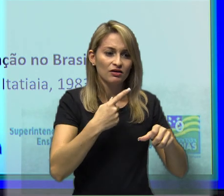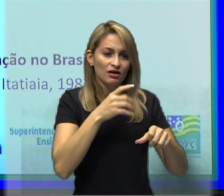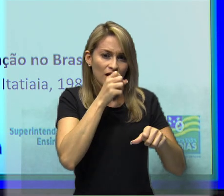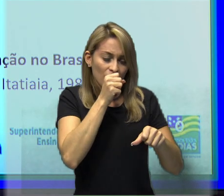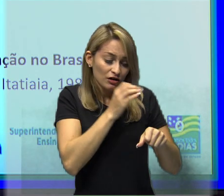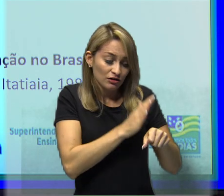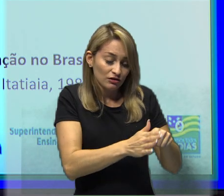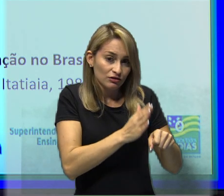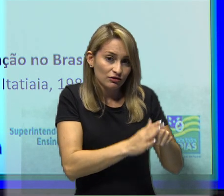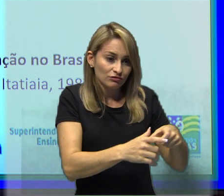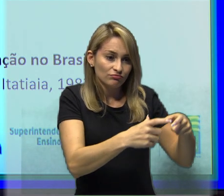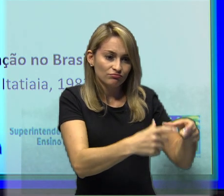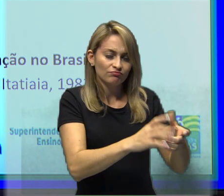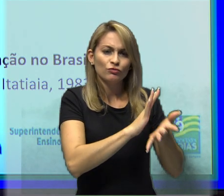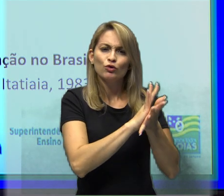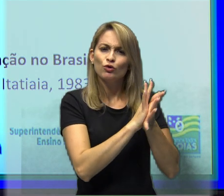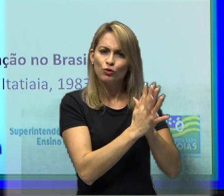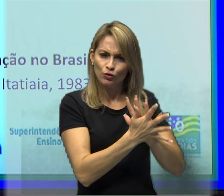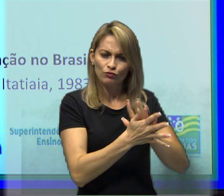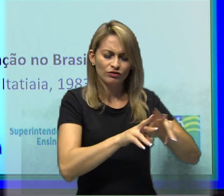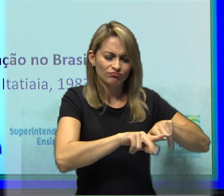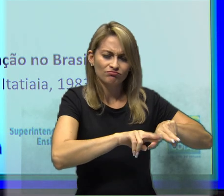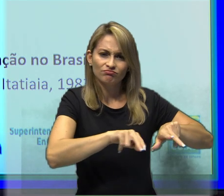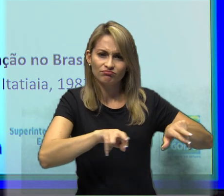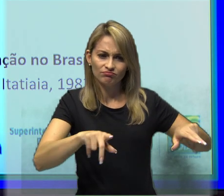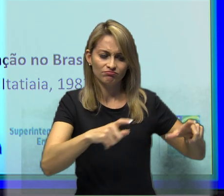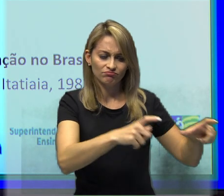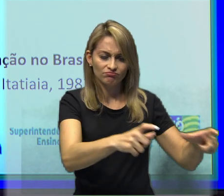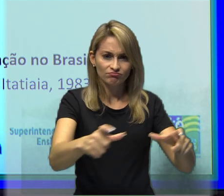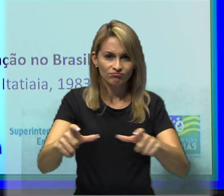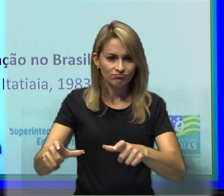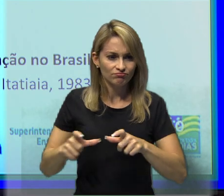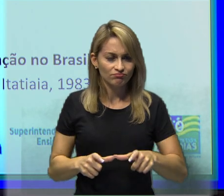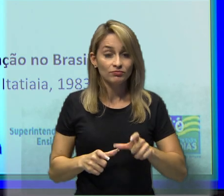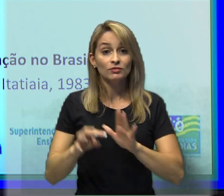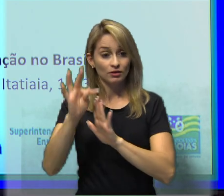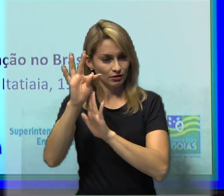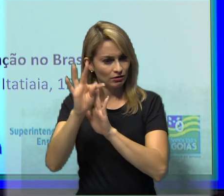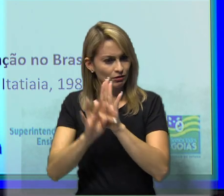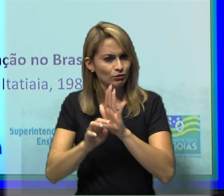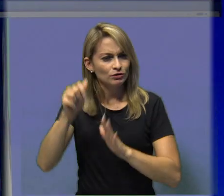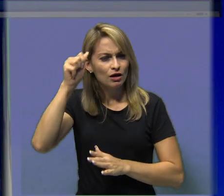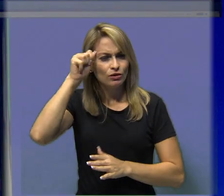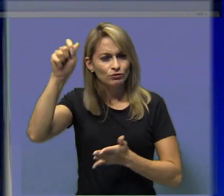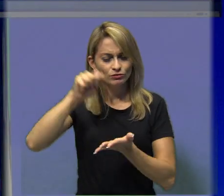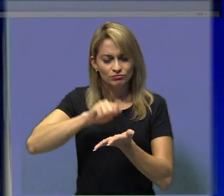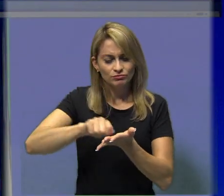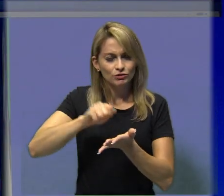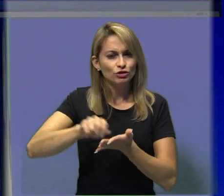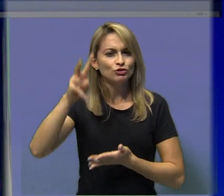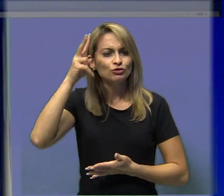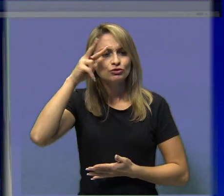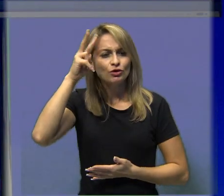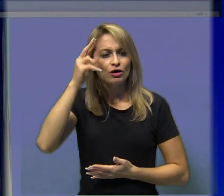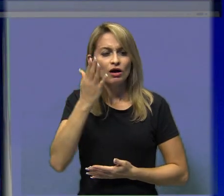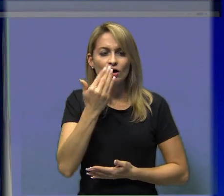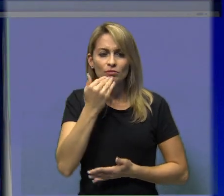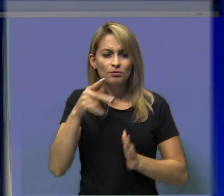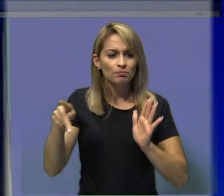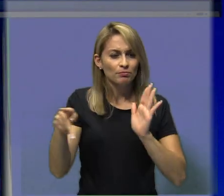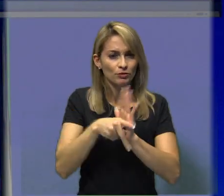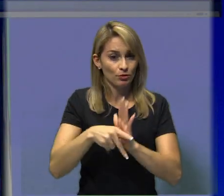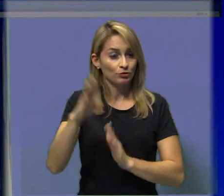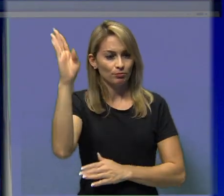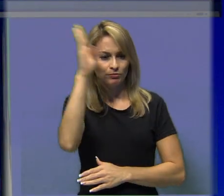Alimentação Brasileira, Rio de Janeiro, 1983. Isso aqui é importante, né?